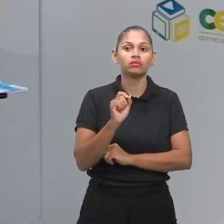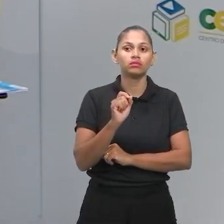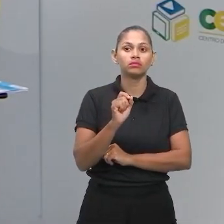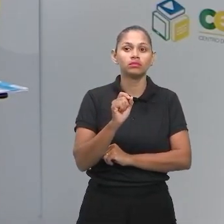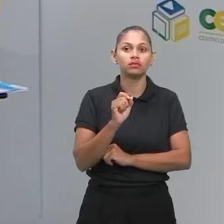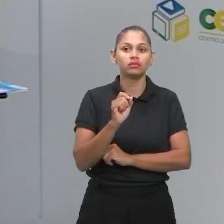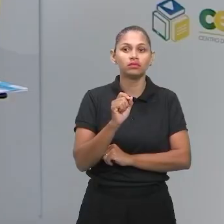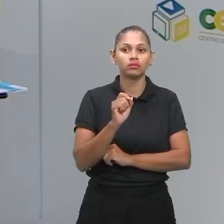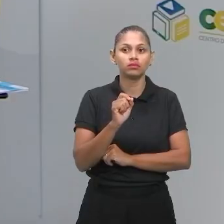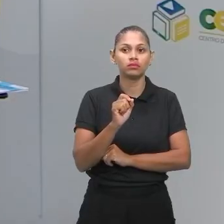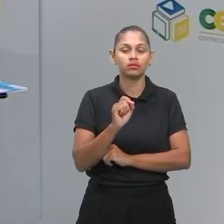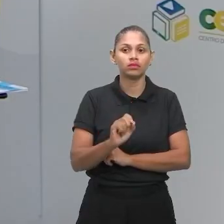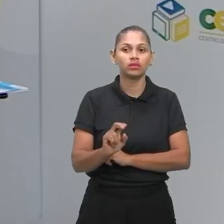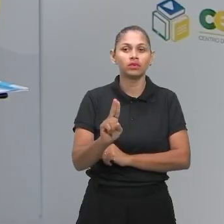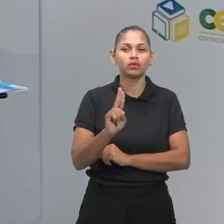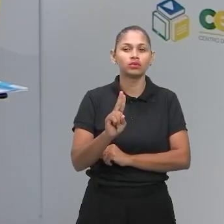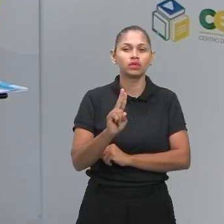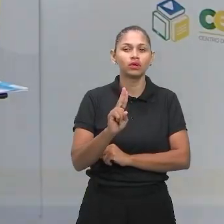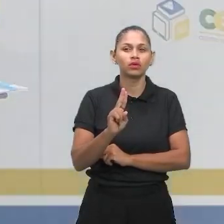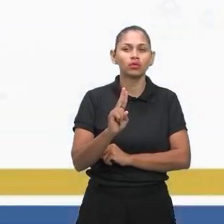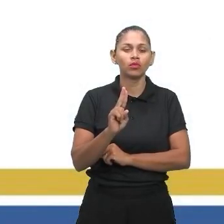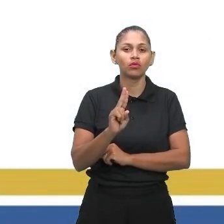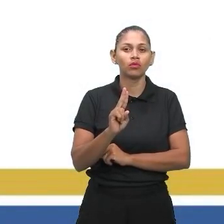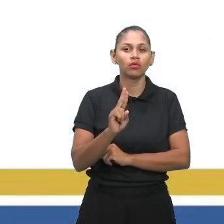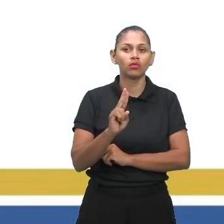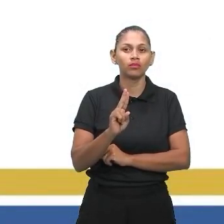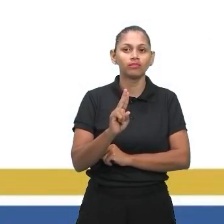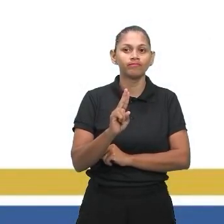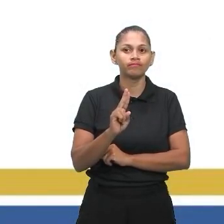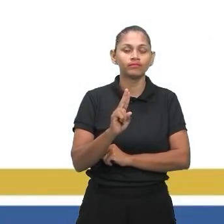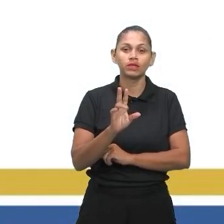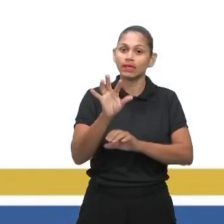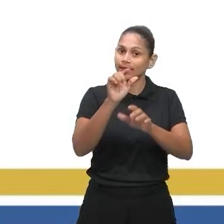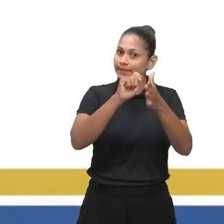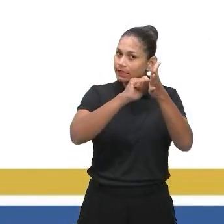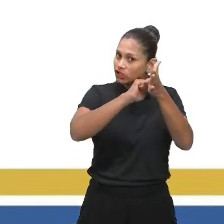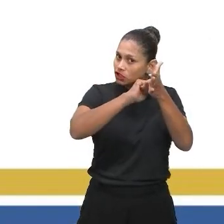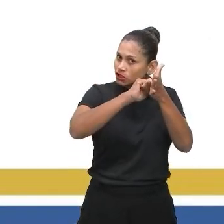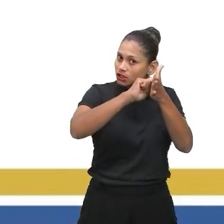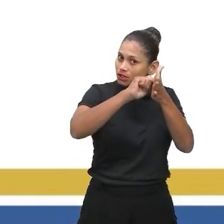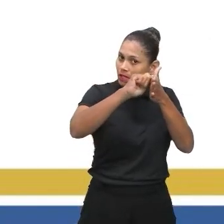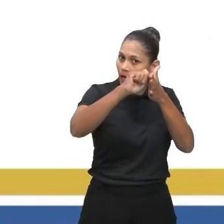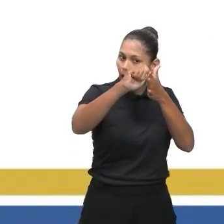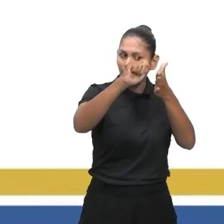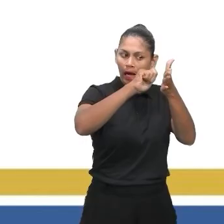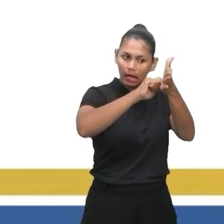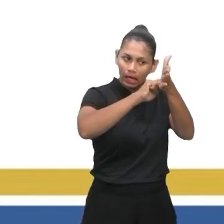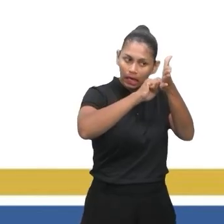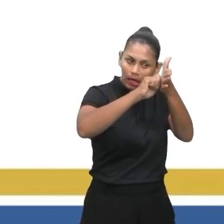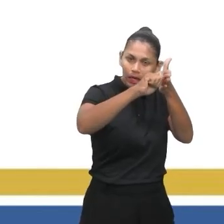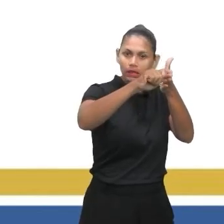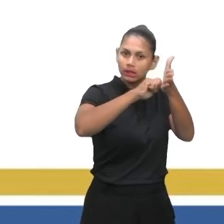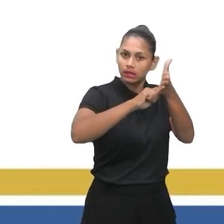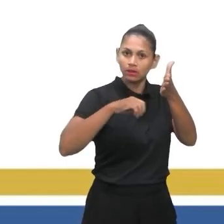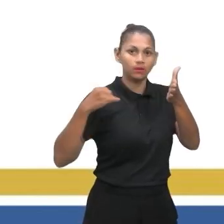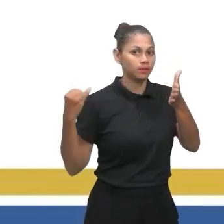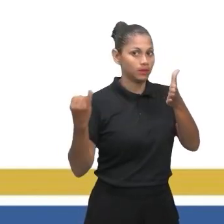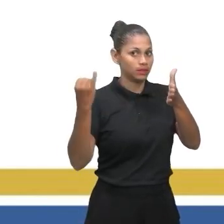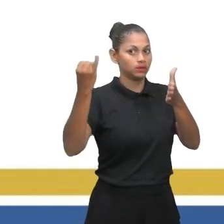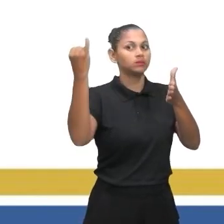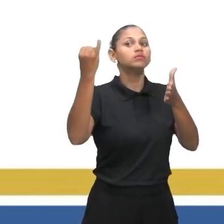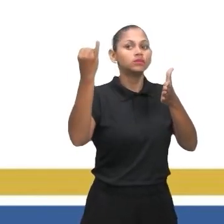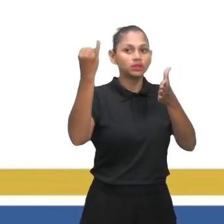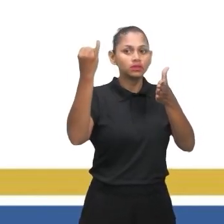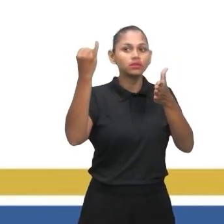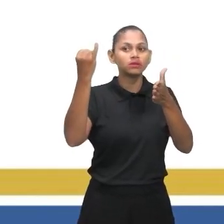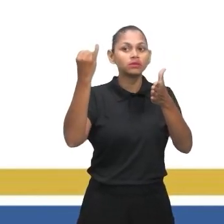posso tomar como referência, lembrando de destacar os dados importantes, claro, lembrar que esse cara é o tamanho do desenho pelo tamanho real,